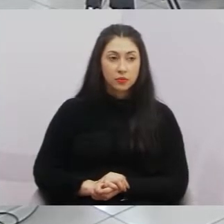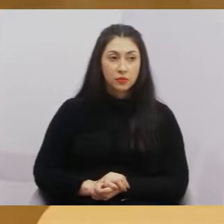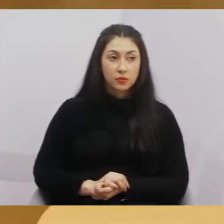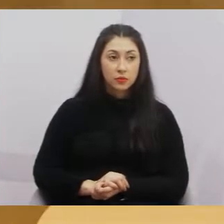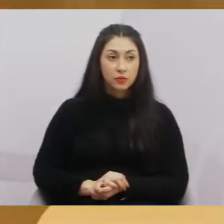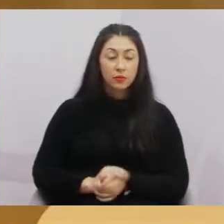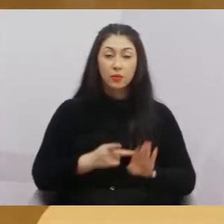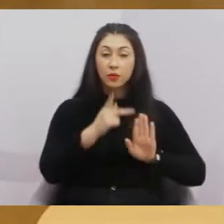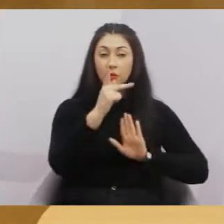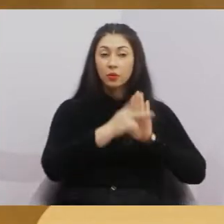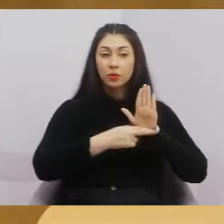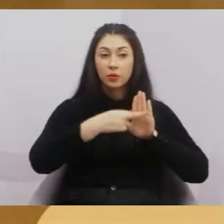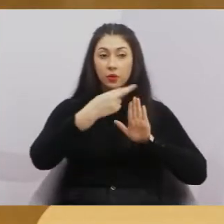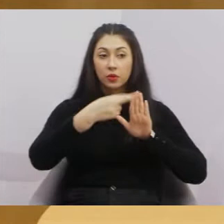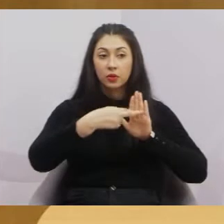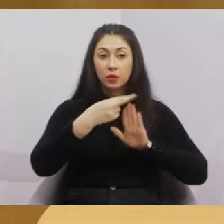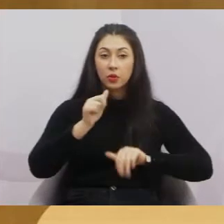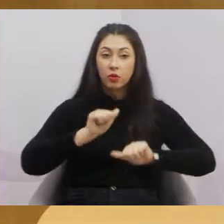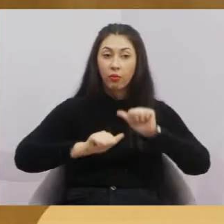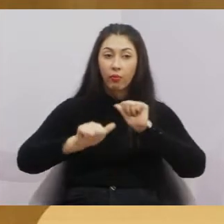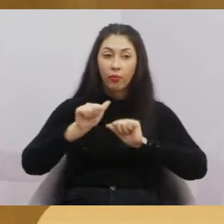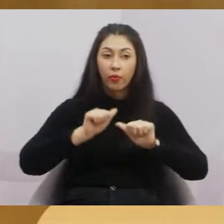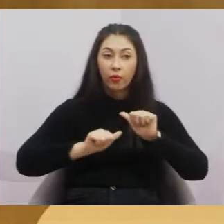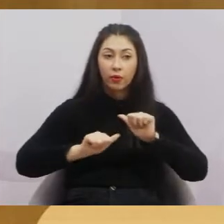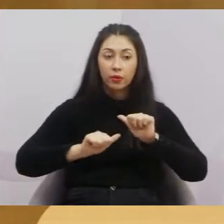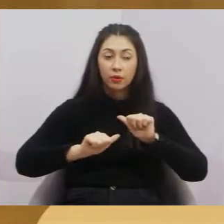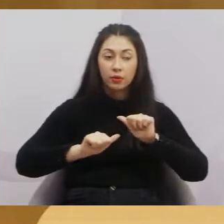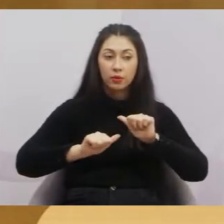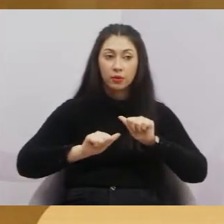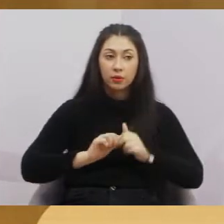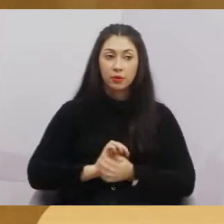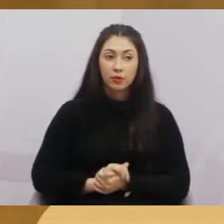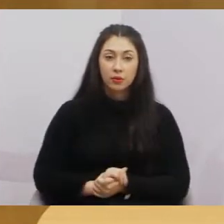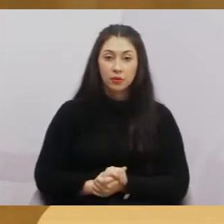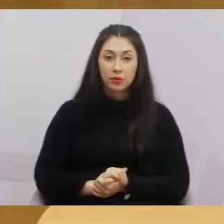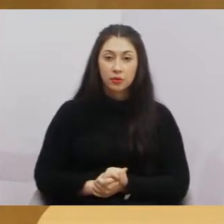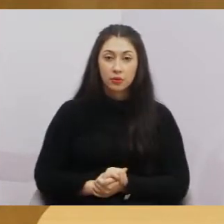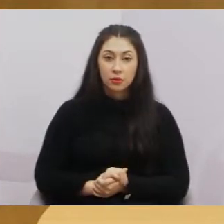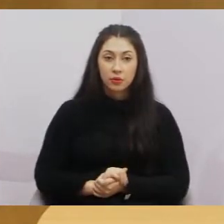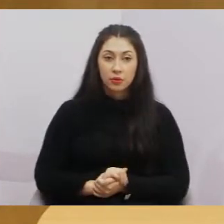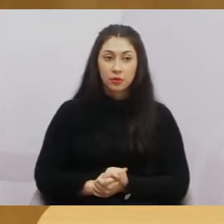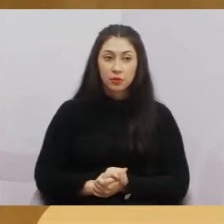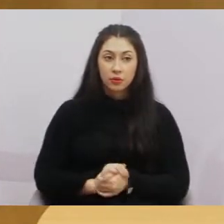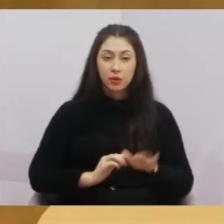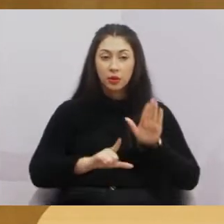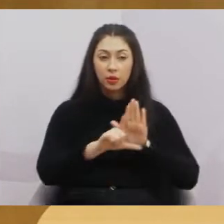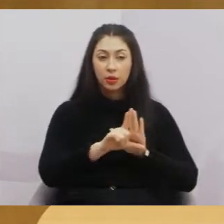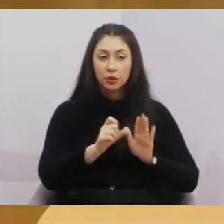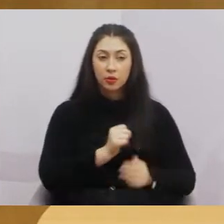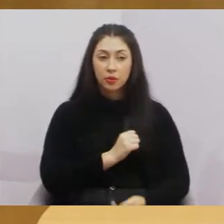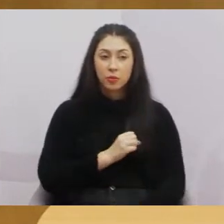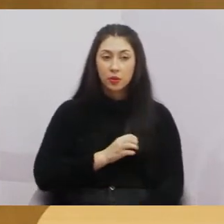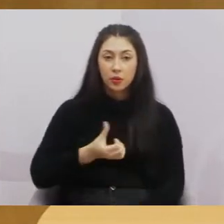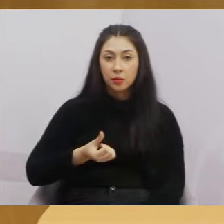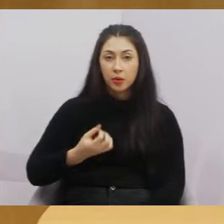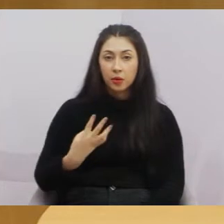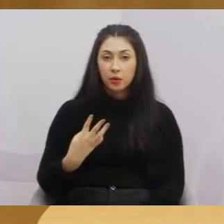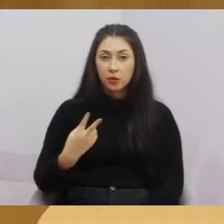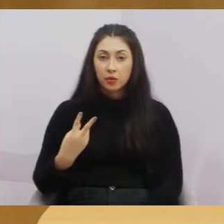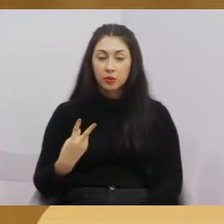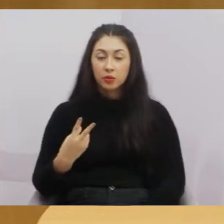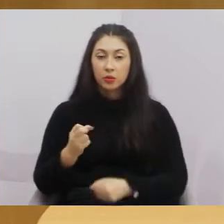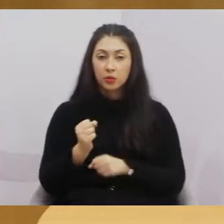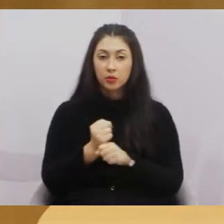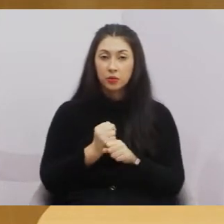Projeto de resolução que altera a Lei nº 642, de 2005, de